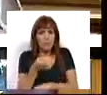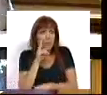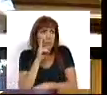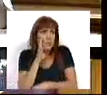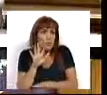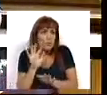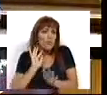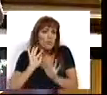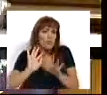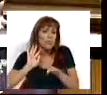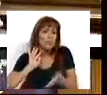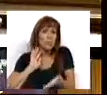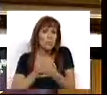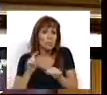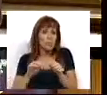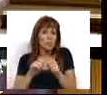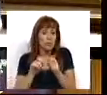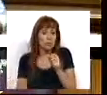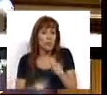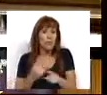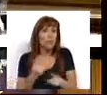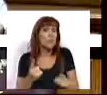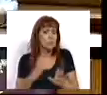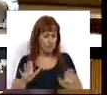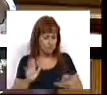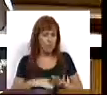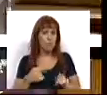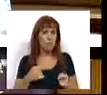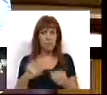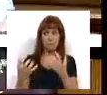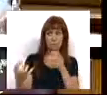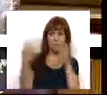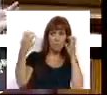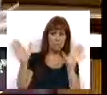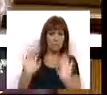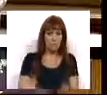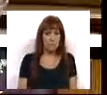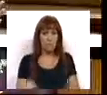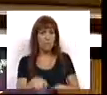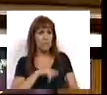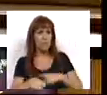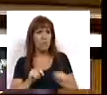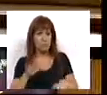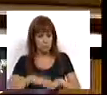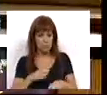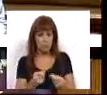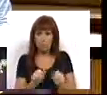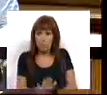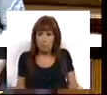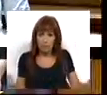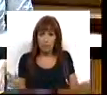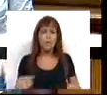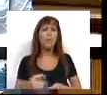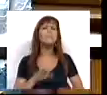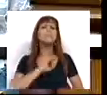desculpas para a última intervenção por alguma razão. para que não pudesse ser mais confrontado pelos deputados relativamente a essa matéria.